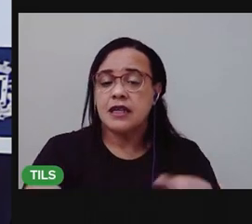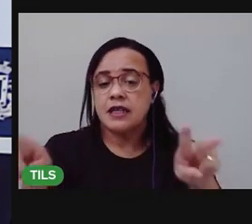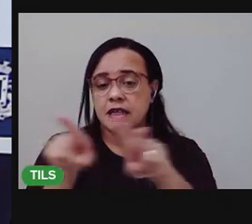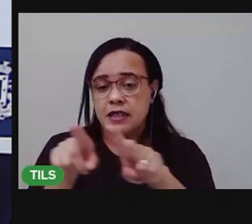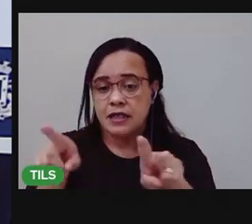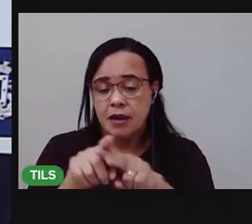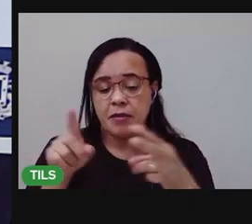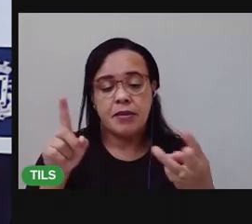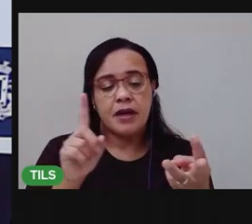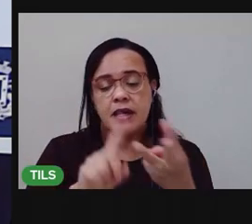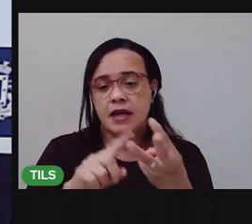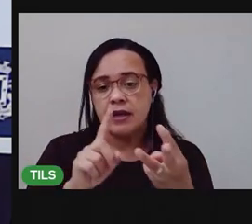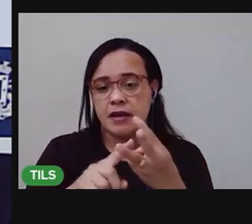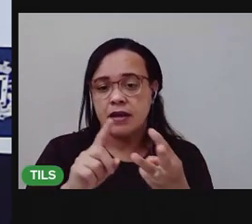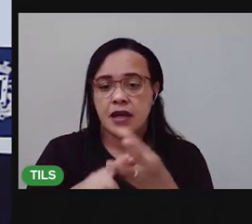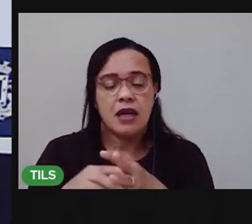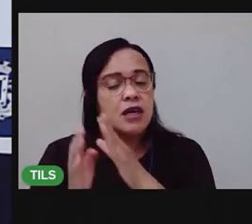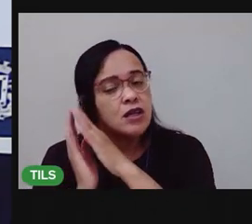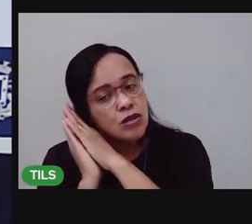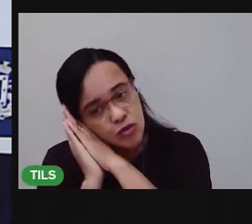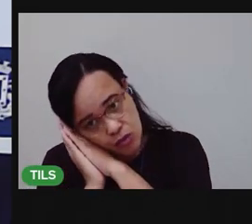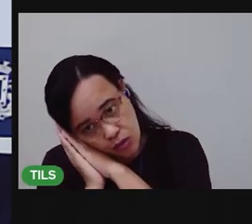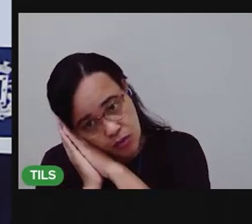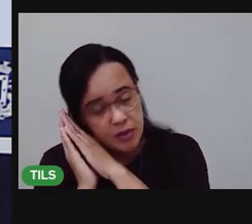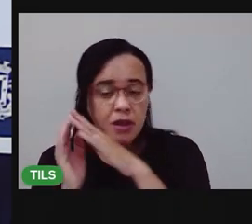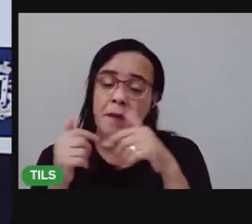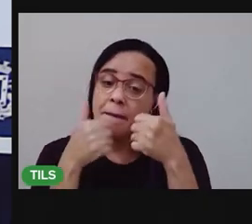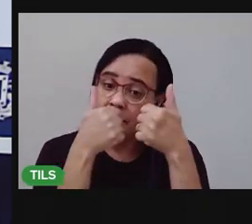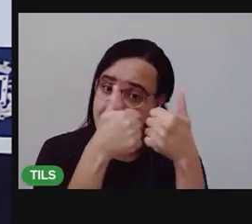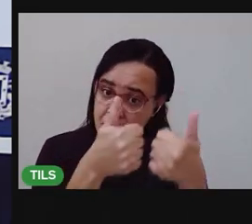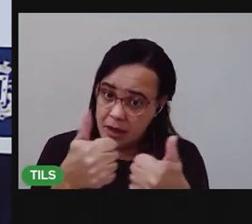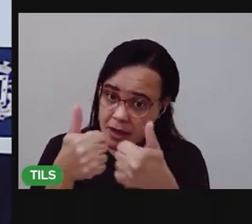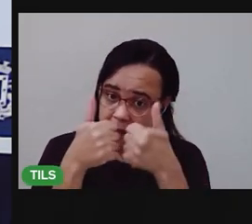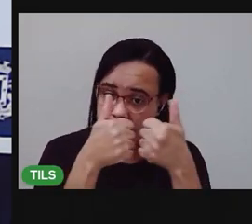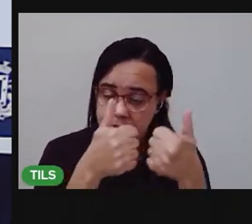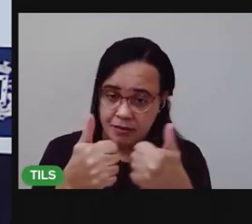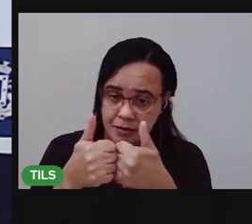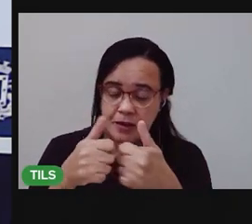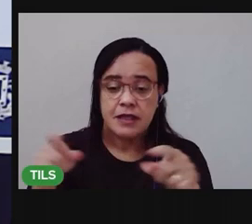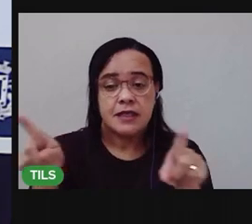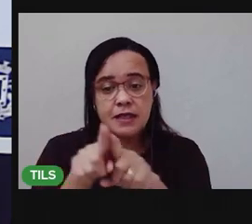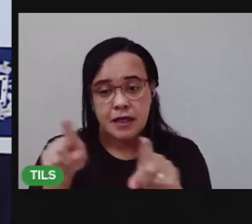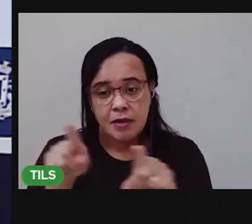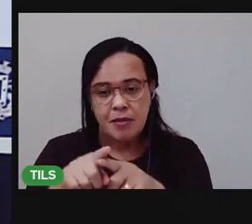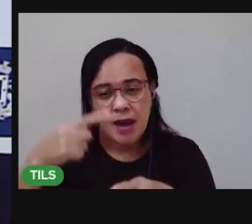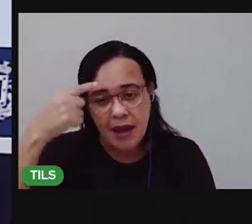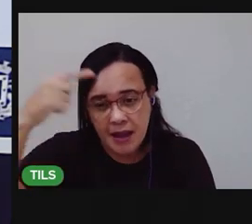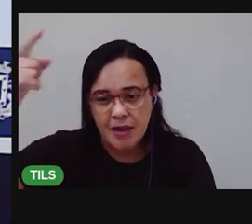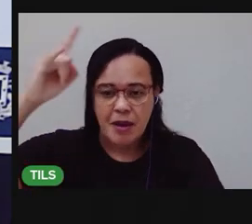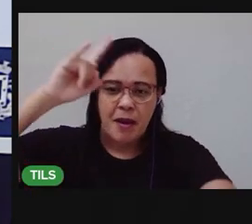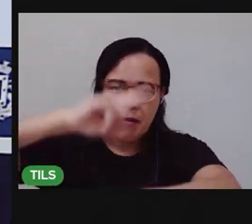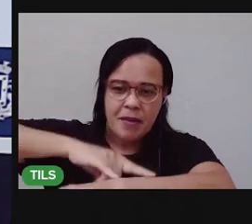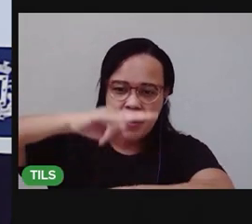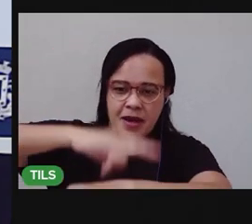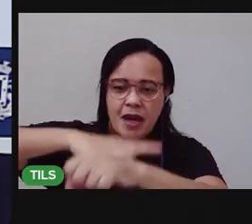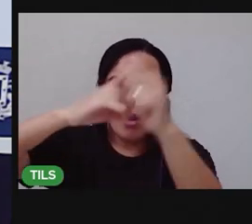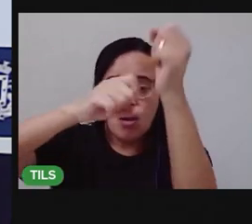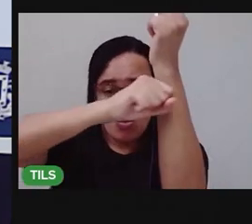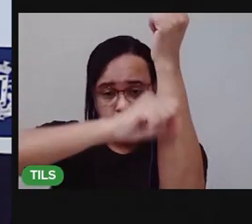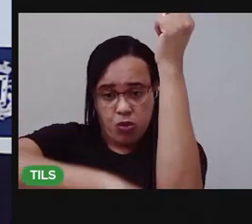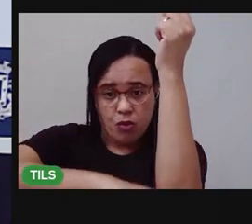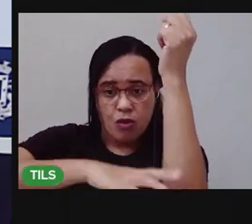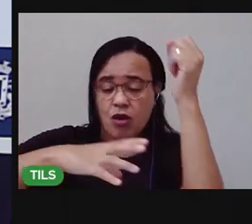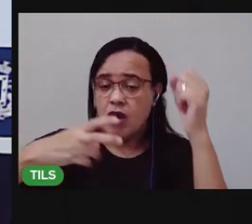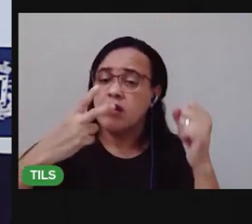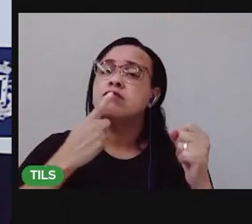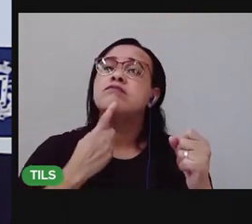fazer as necessidades fisiológicas no momento que você tem vontade. A gente viu também que a nossa rotina, o